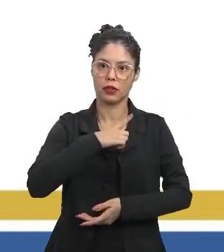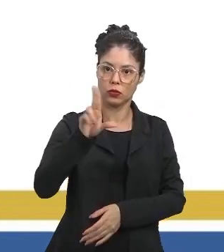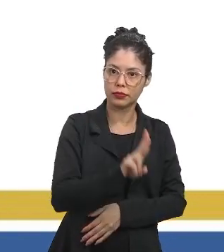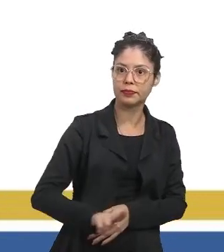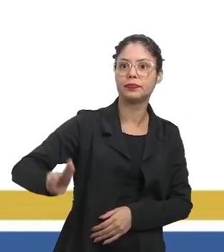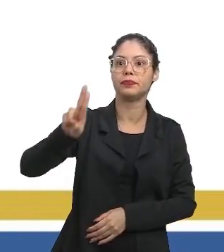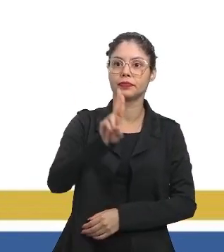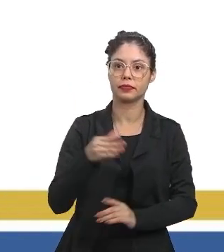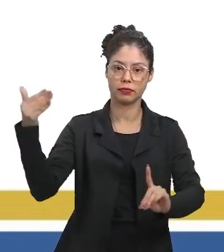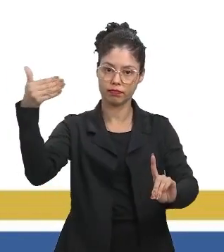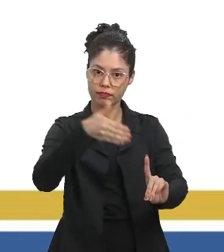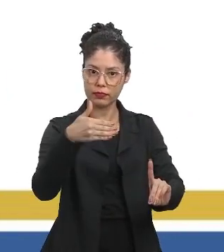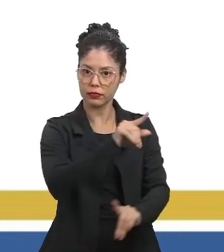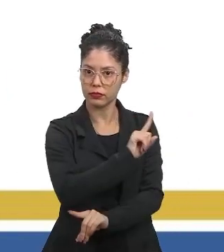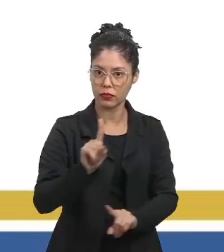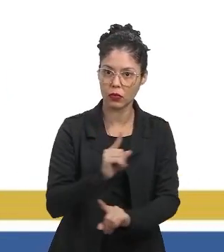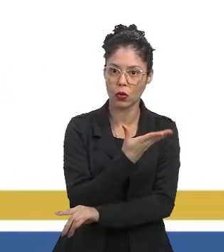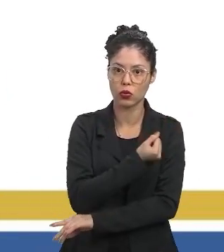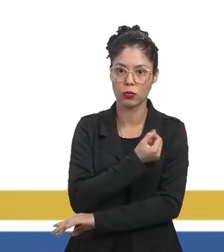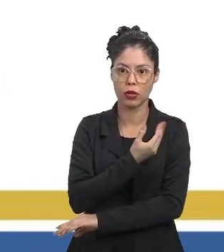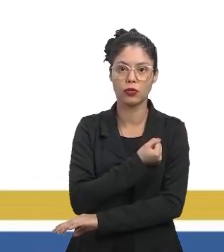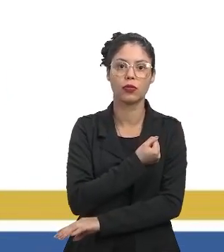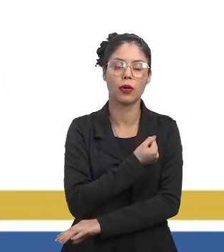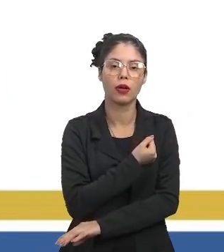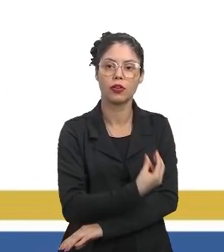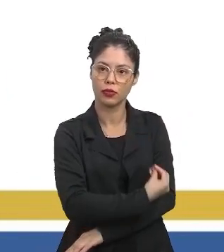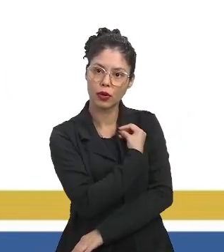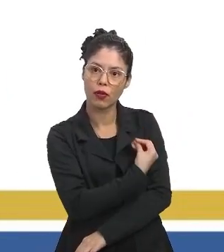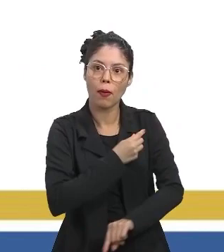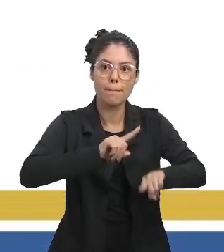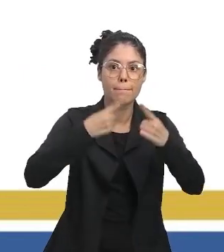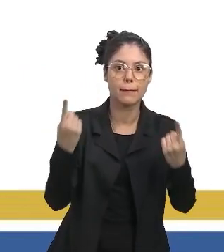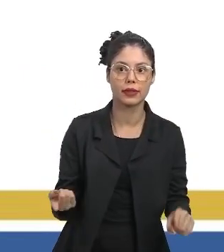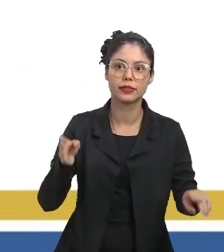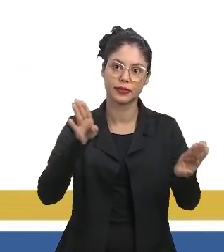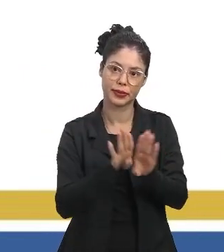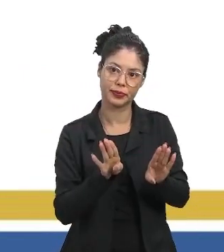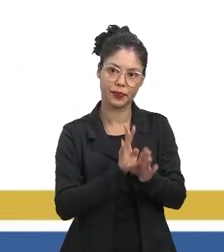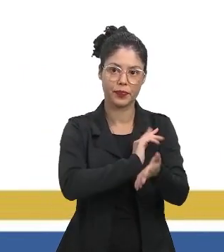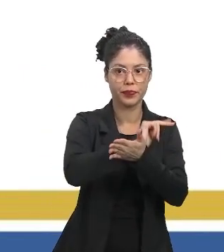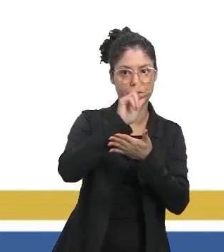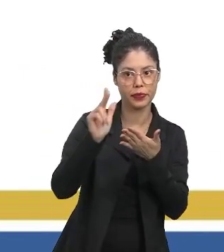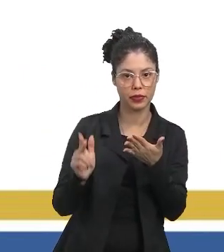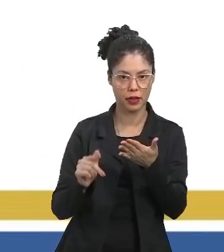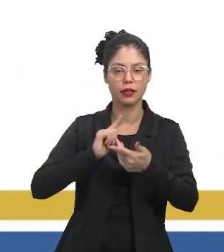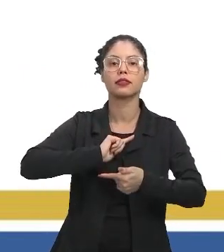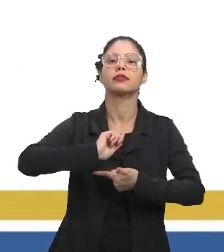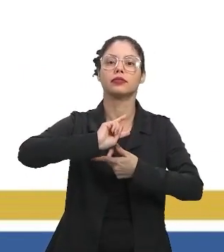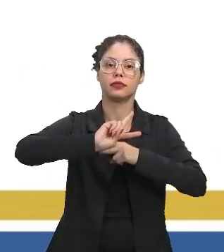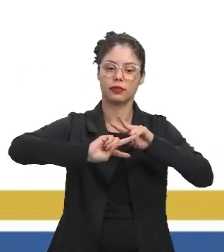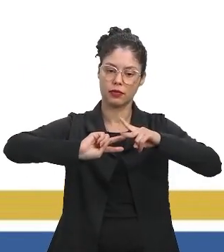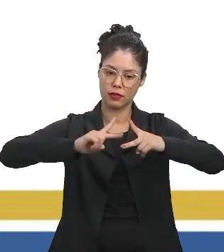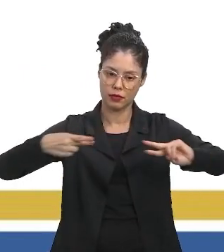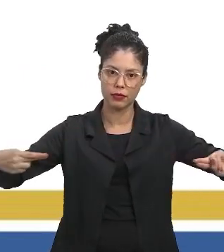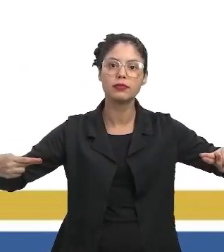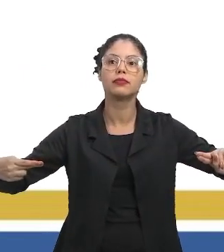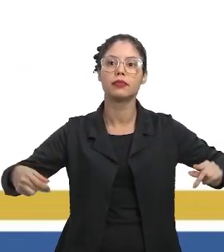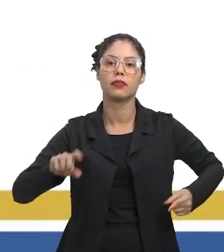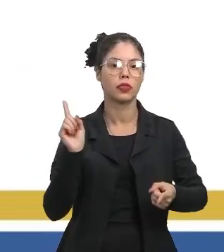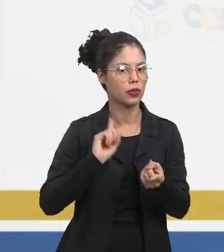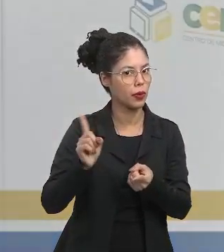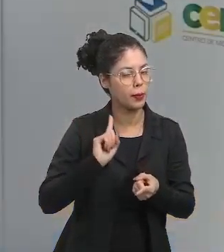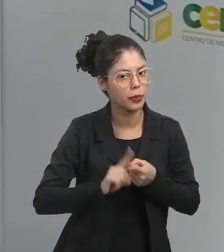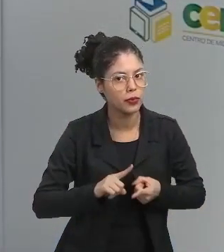é usada em referência não apenas ao número de organismos, como também à variedade genética. Então, não é